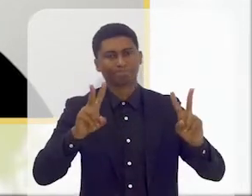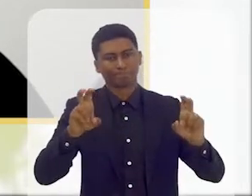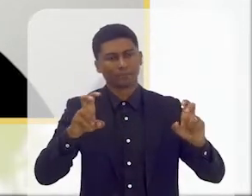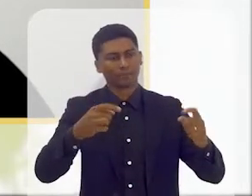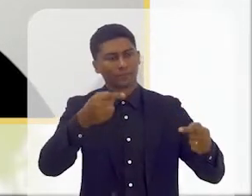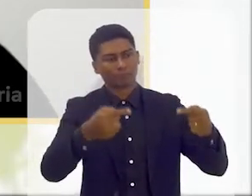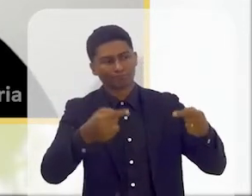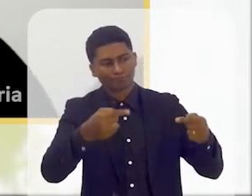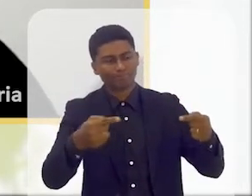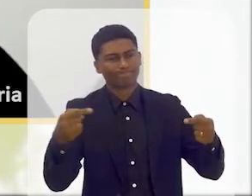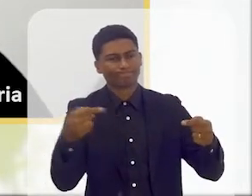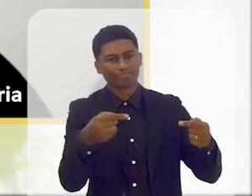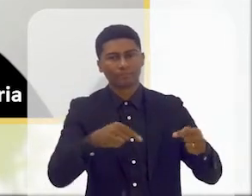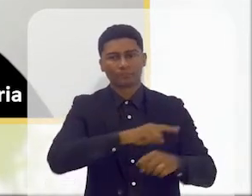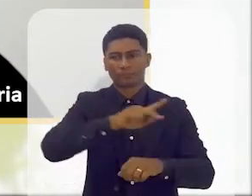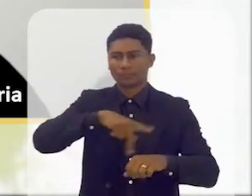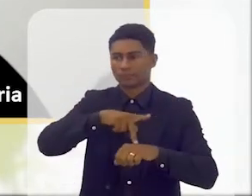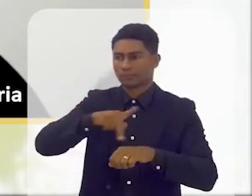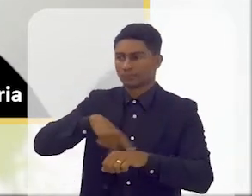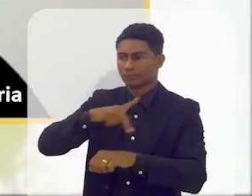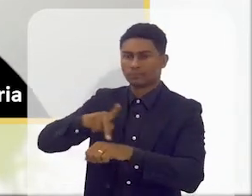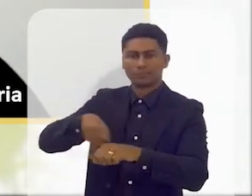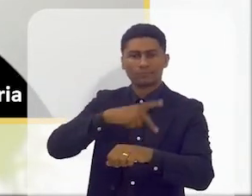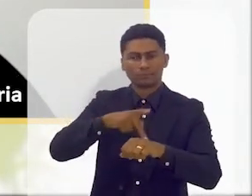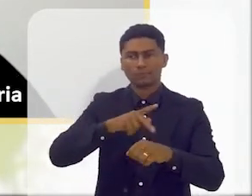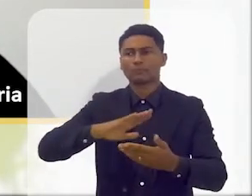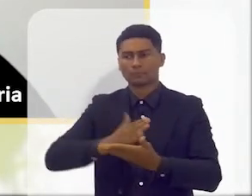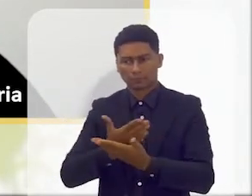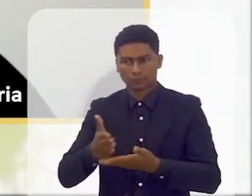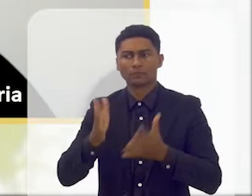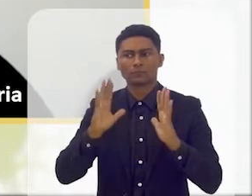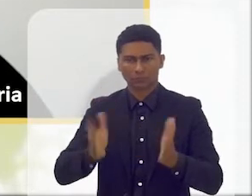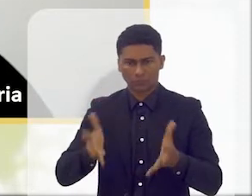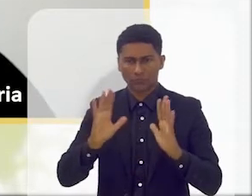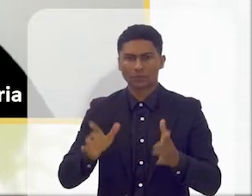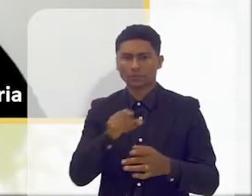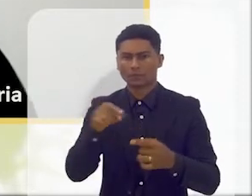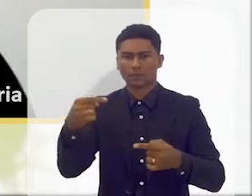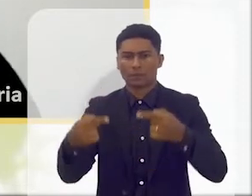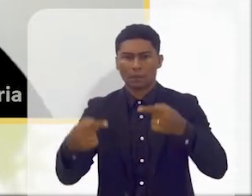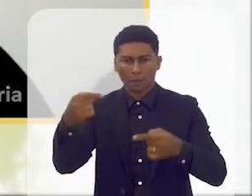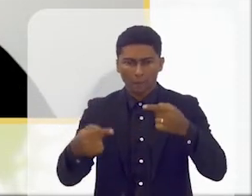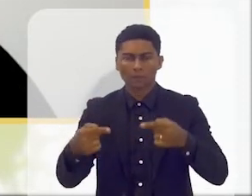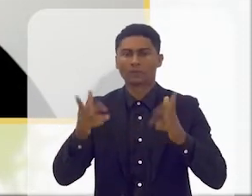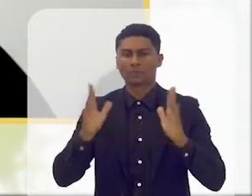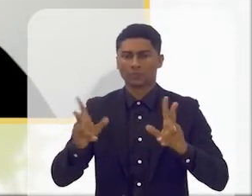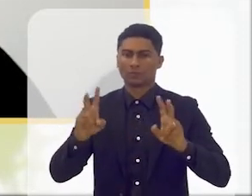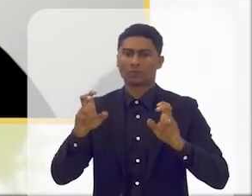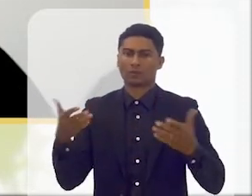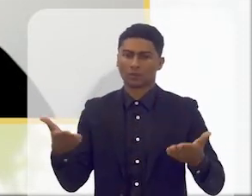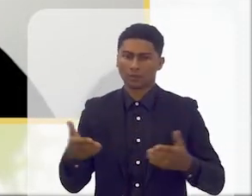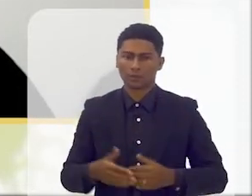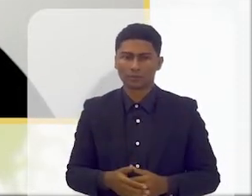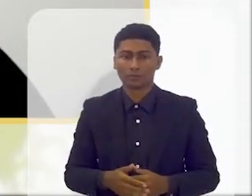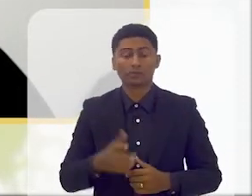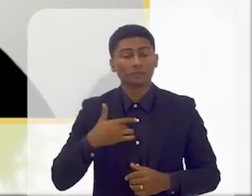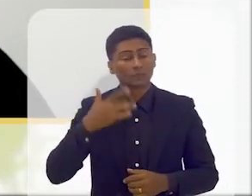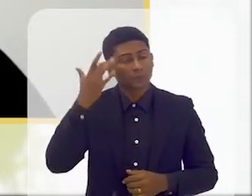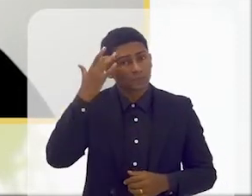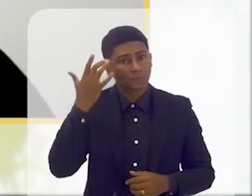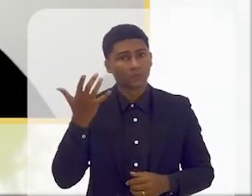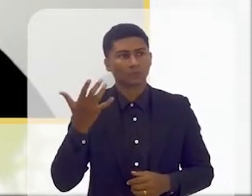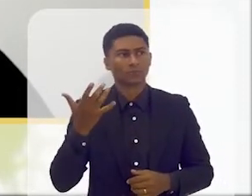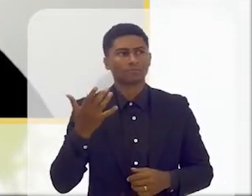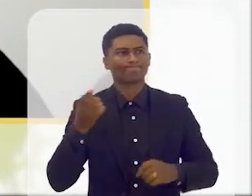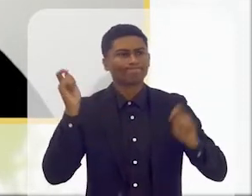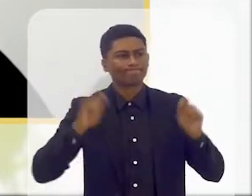começa já... Eu acho que em muitos países já se começa a falar muito desta questão, mas para mim esta questão só